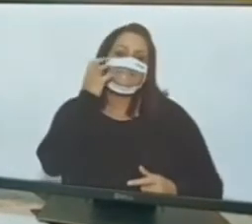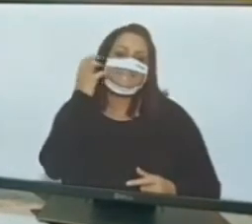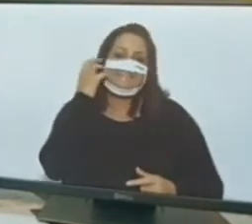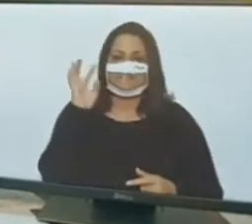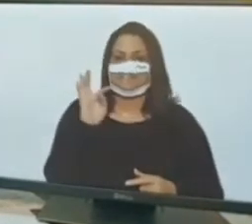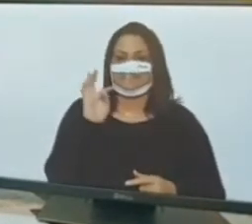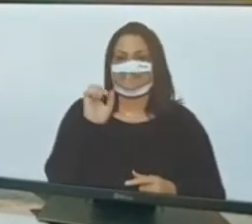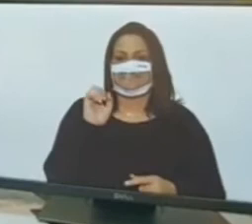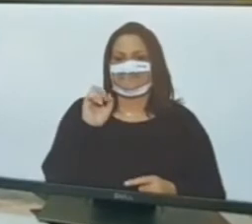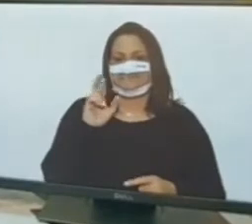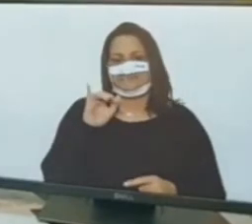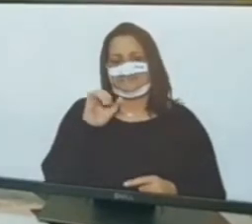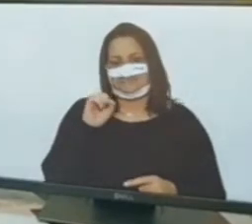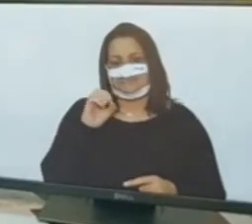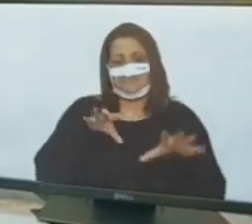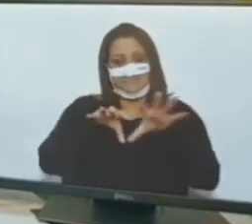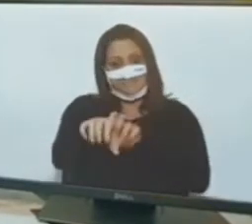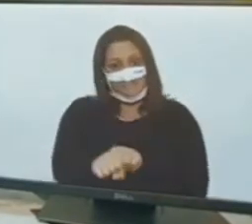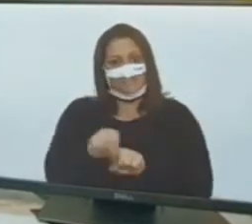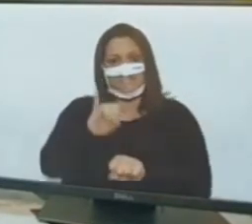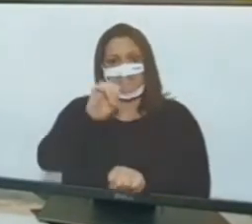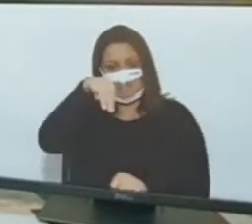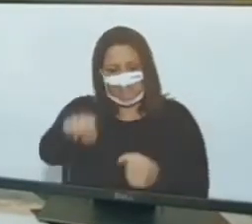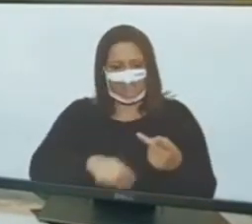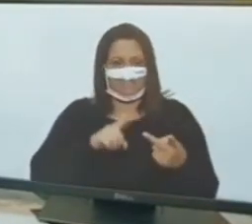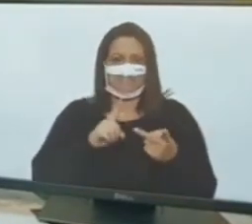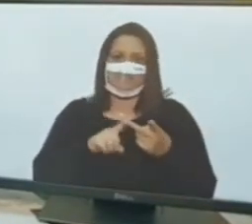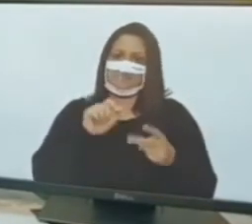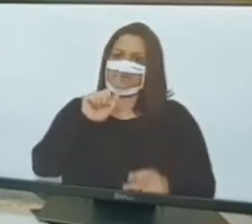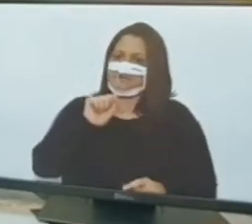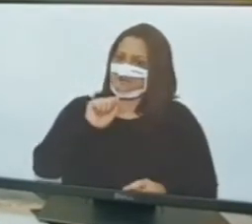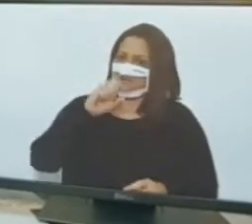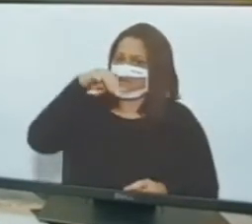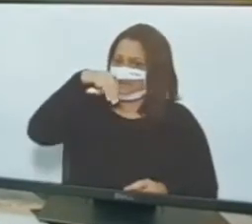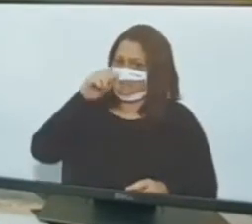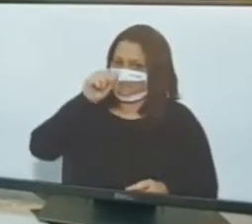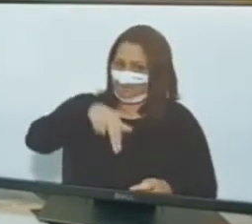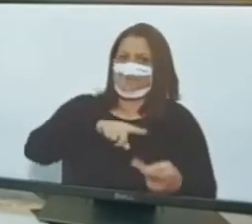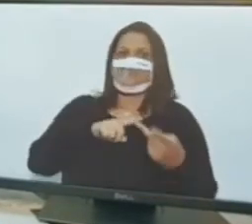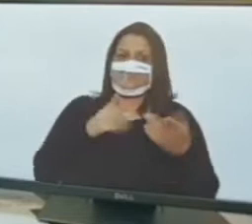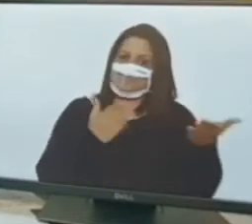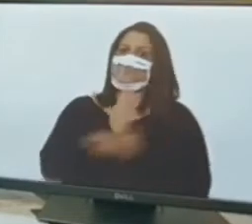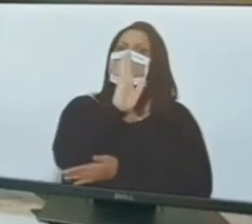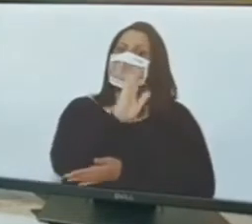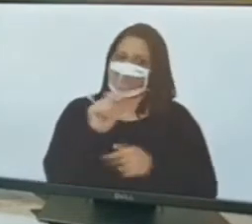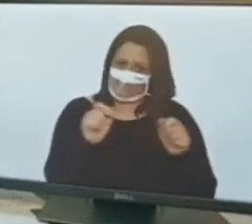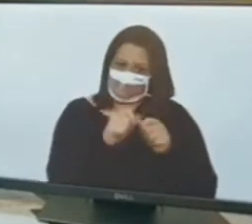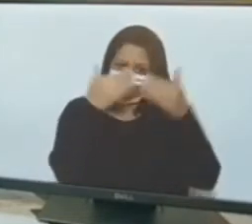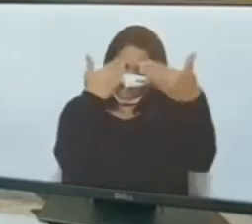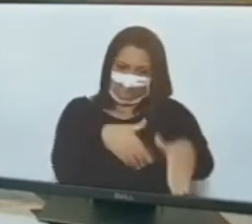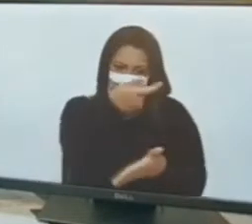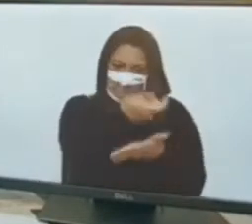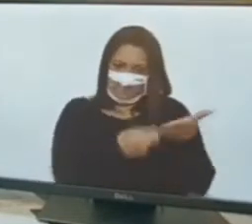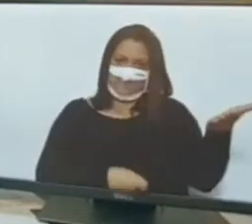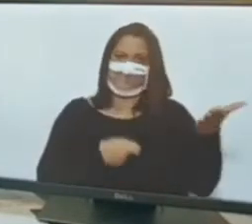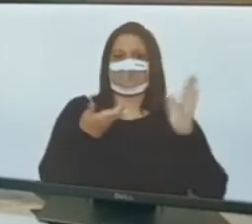Negras. Formado pelo INIC. Concursado na Câmara. Tinha uma vaga só para a especialidade dele. Porque o concurso foi aprovado pela Câmara. E atualmente